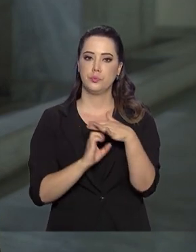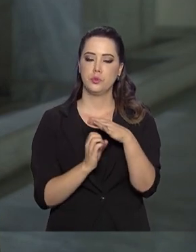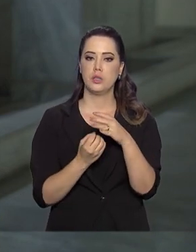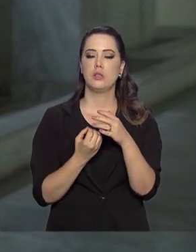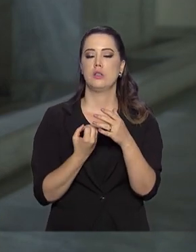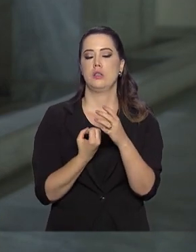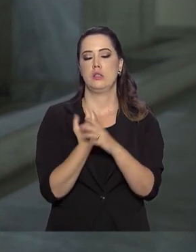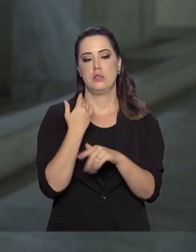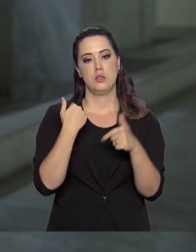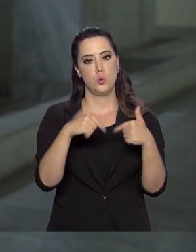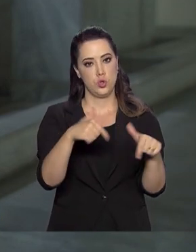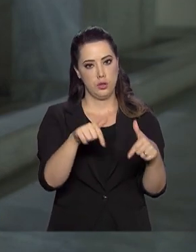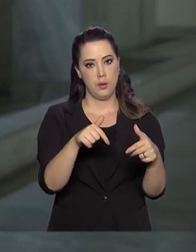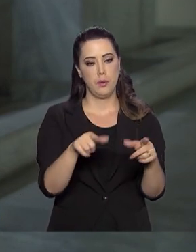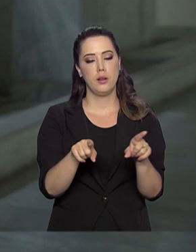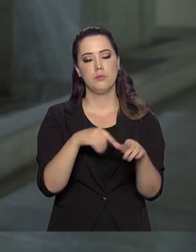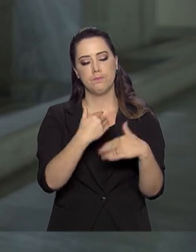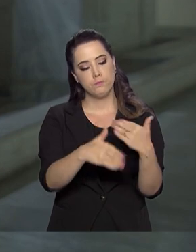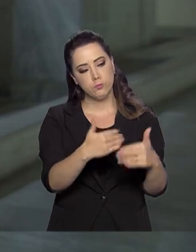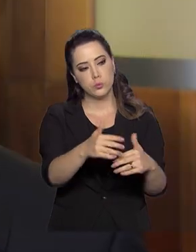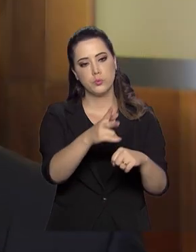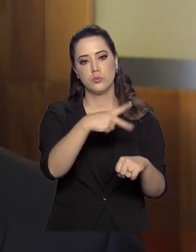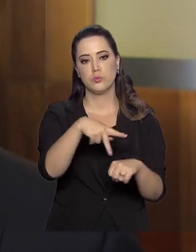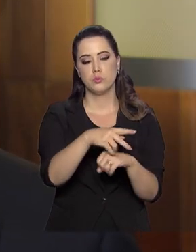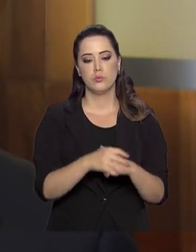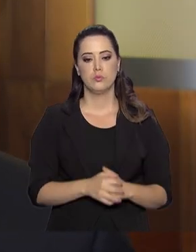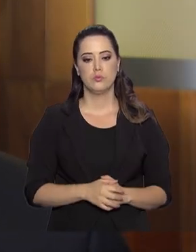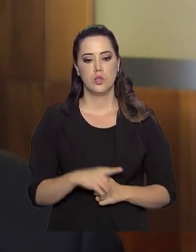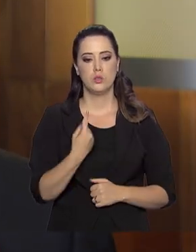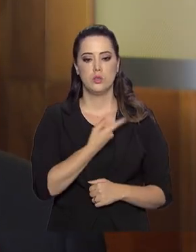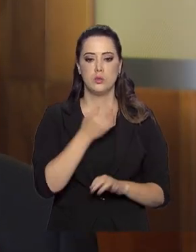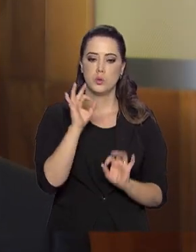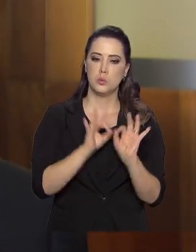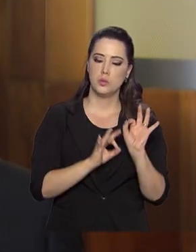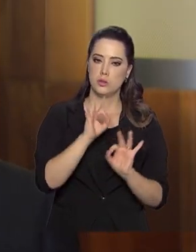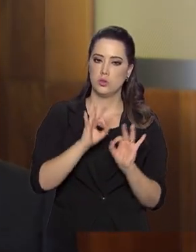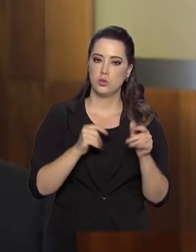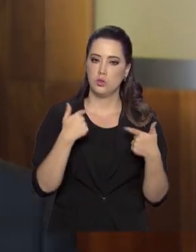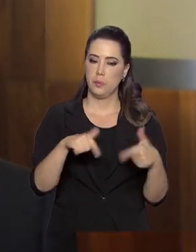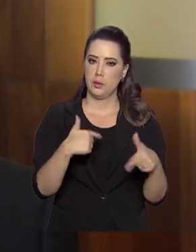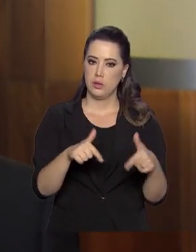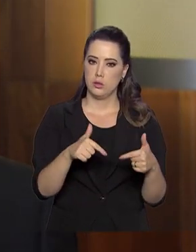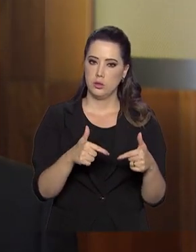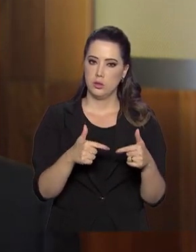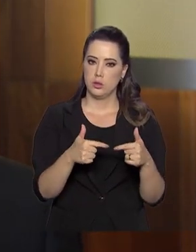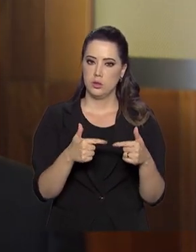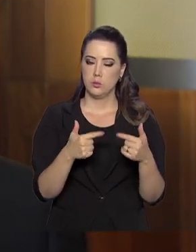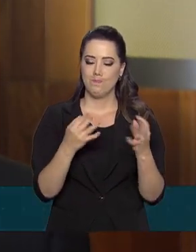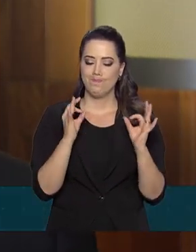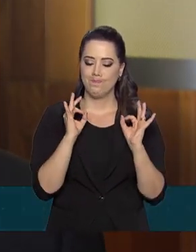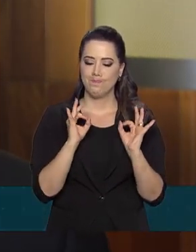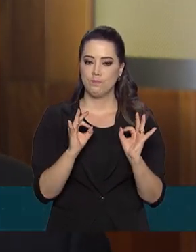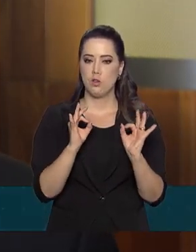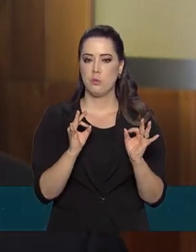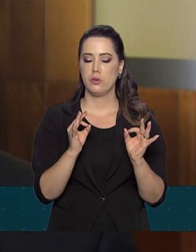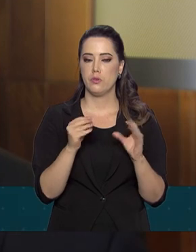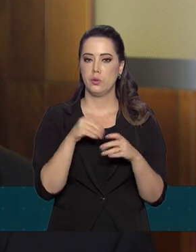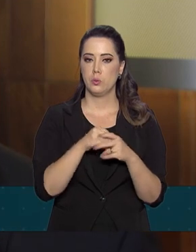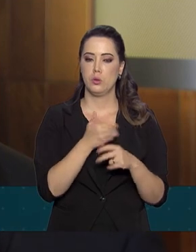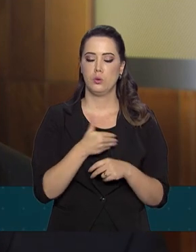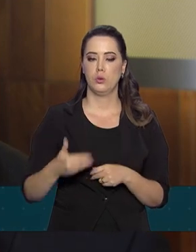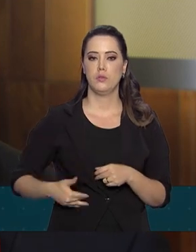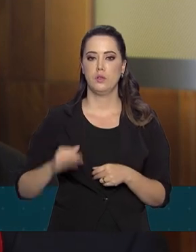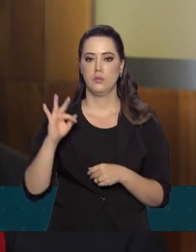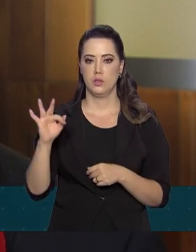geração de empregos e o desenvolvimento do país. Temos um plano de ação muito completo no governo federal e que inclui a